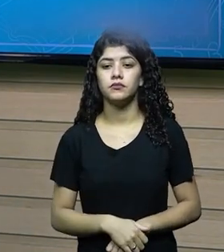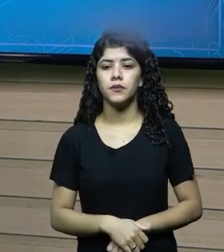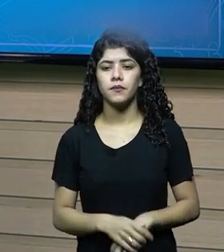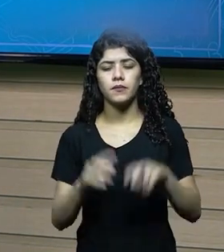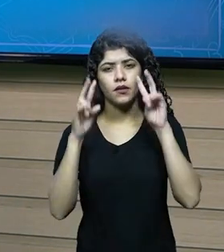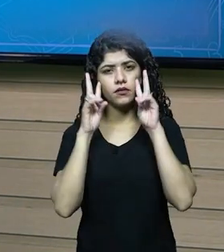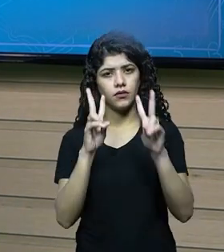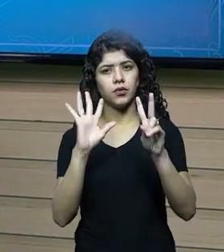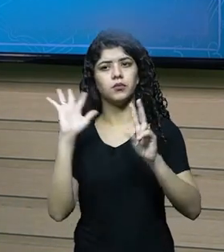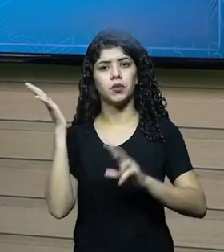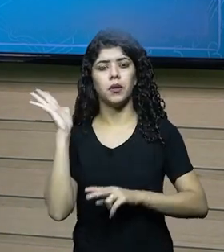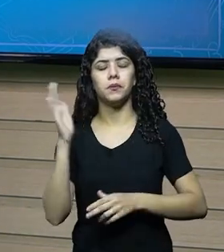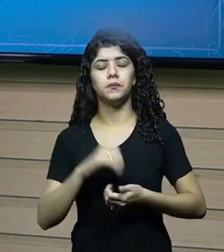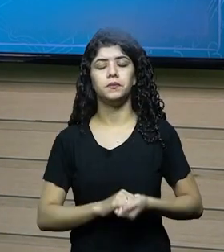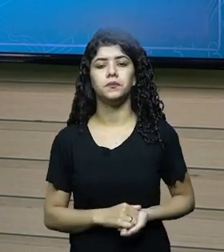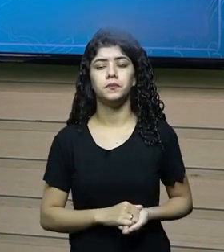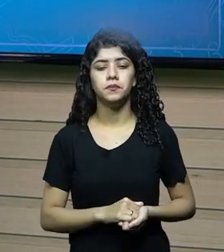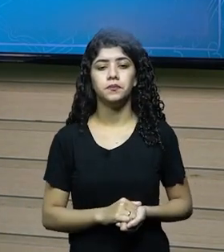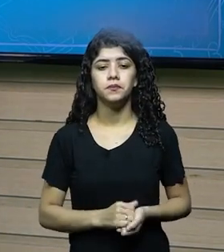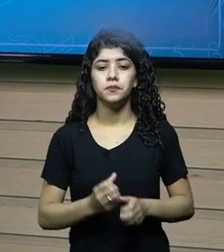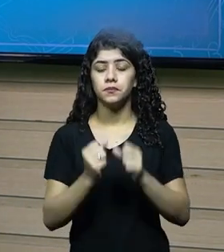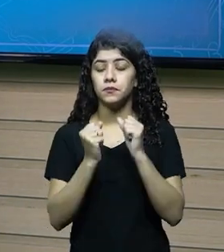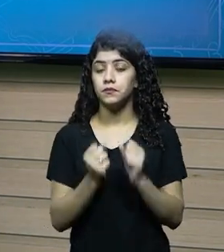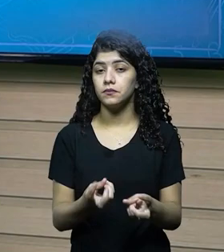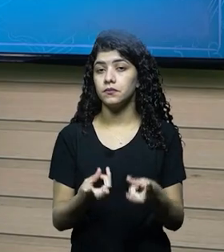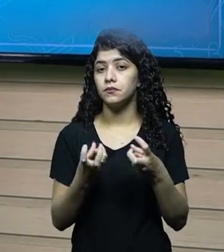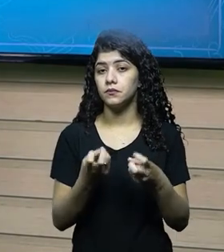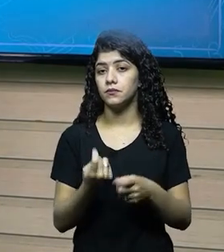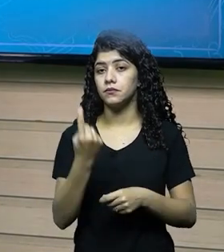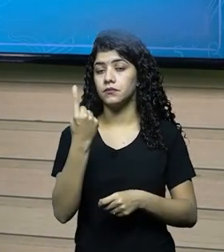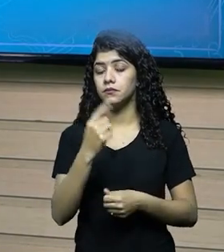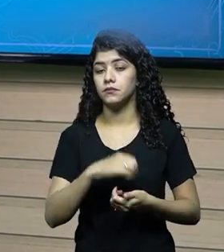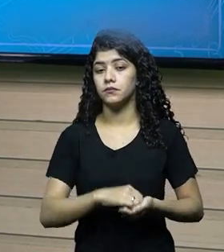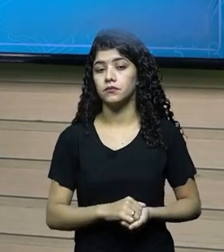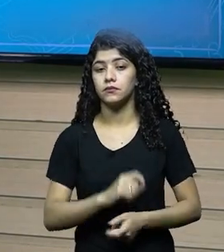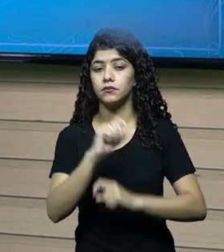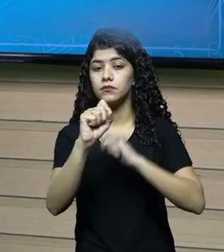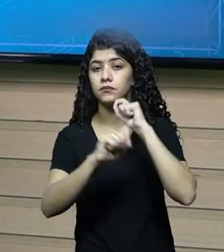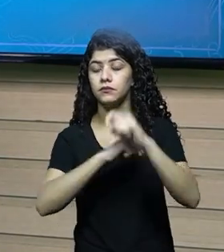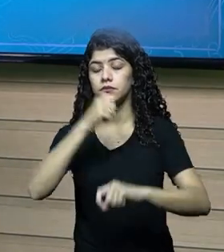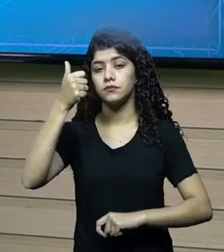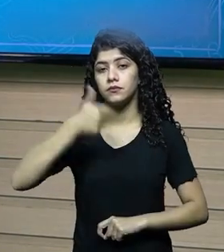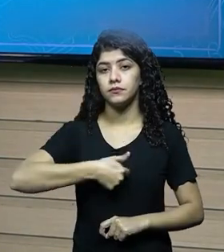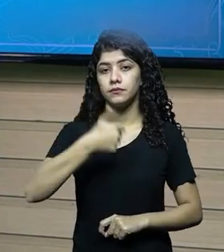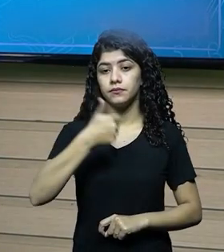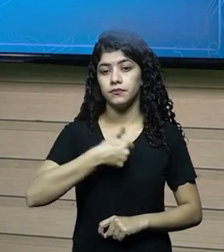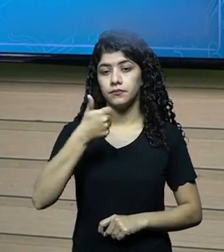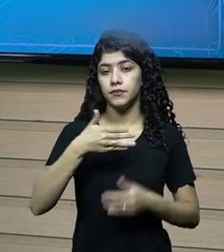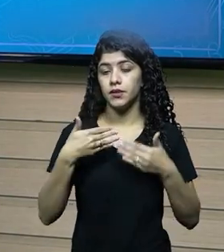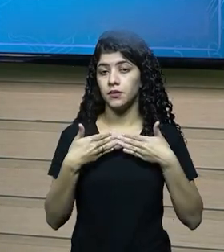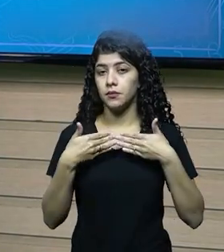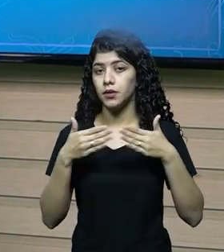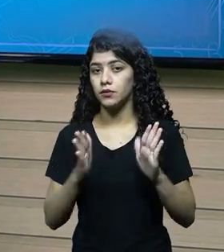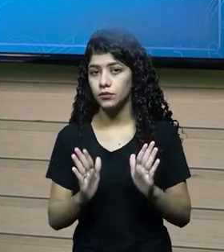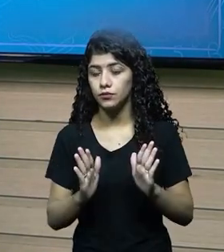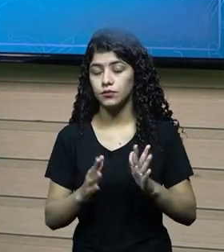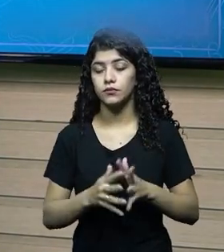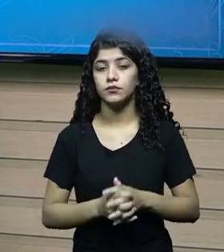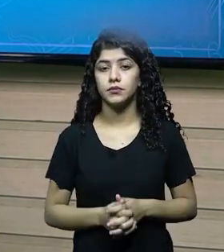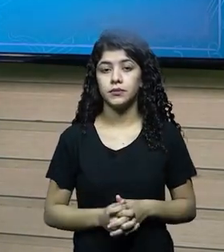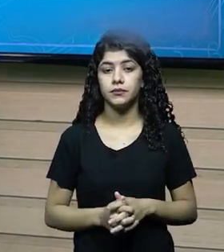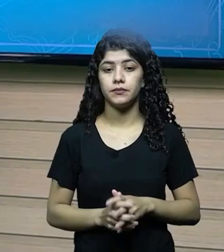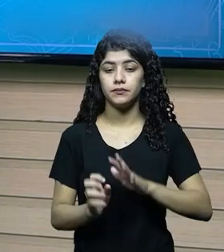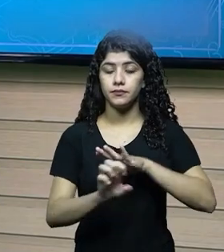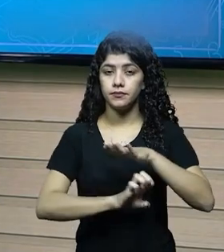olho aqui nesse balanço patrimonial, nós podemos identificar uma coisa. Primeiro, ele é um balanço de abertura, ele é um balanço que a